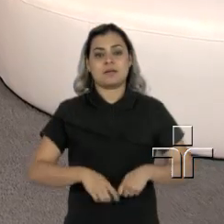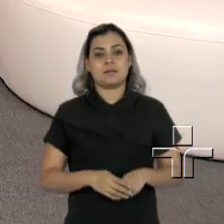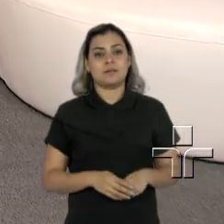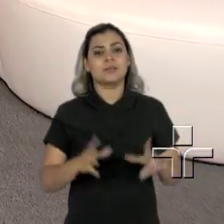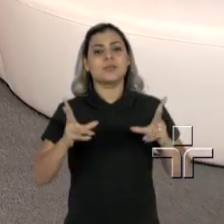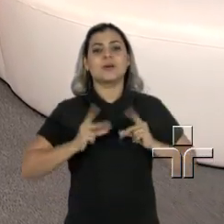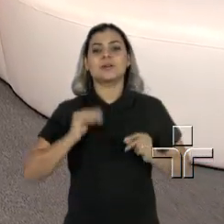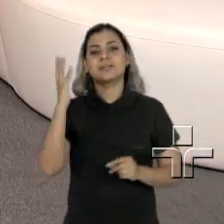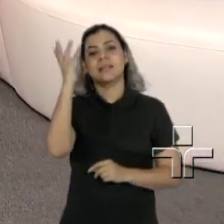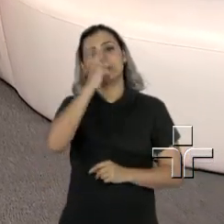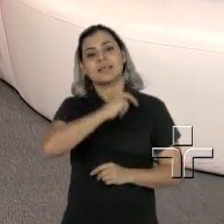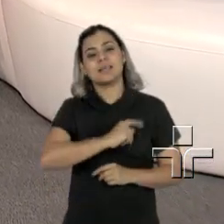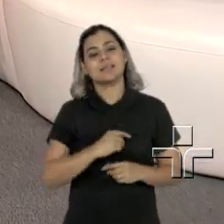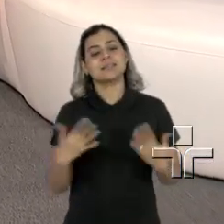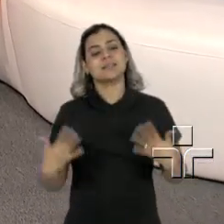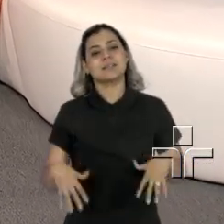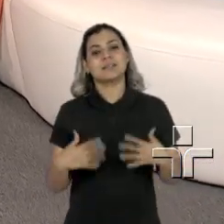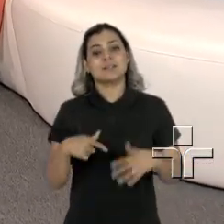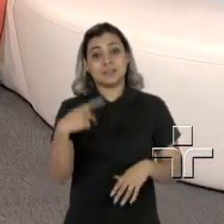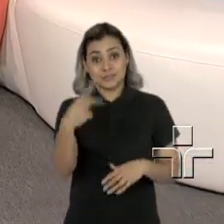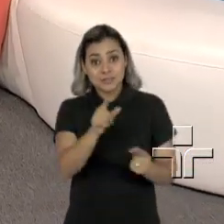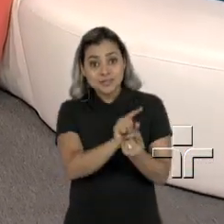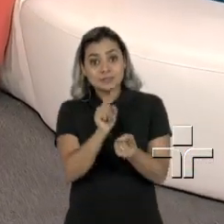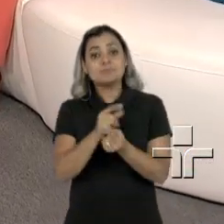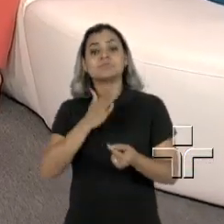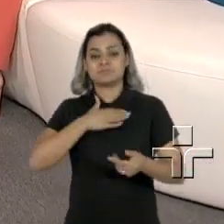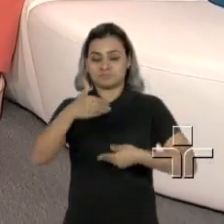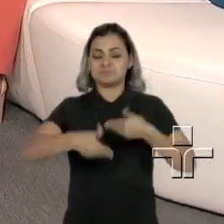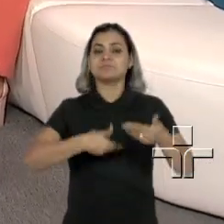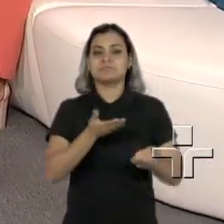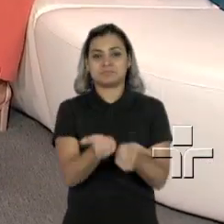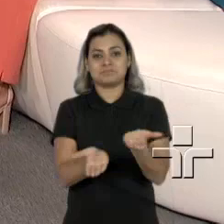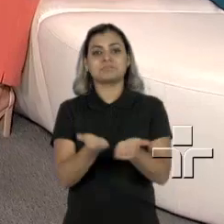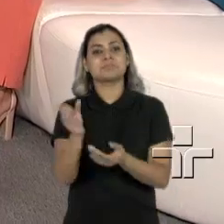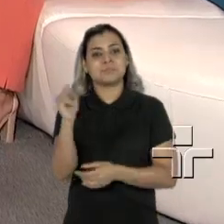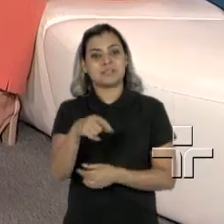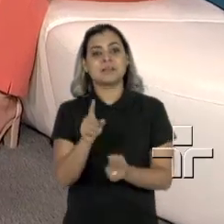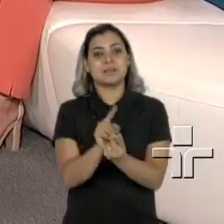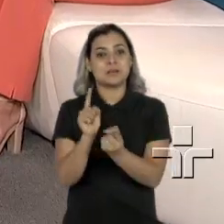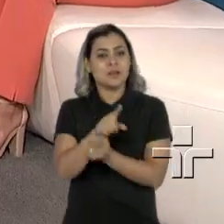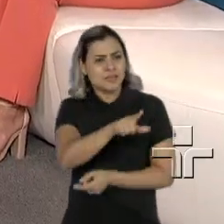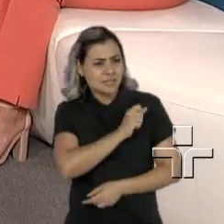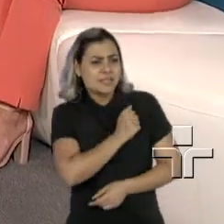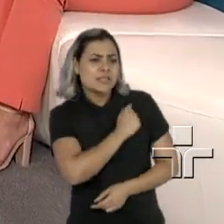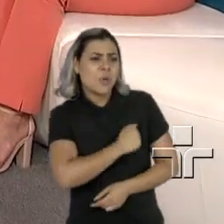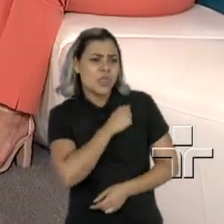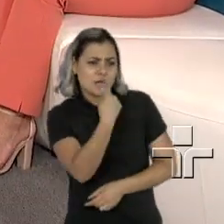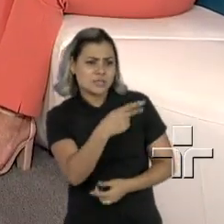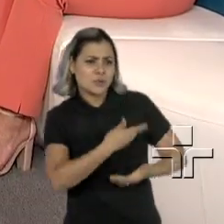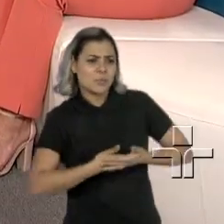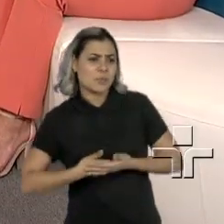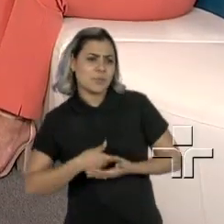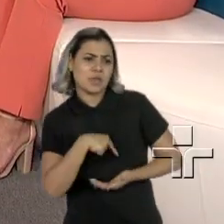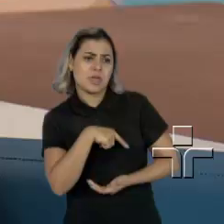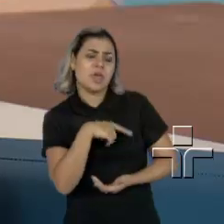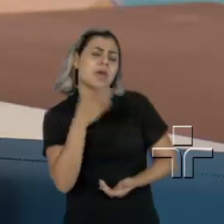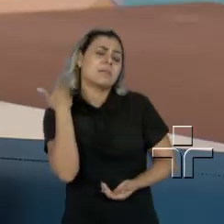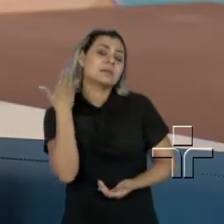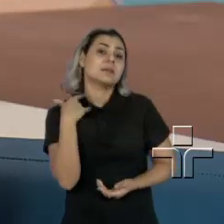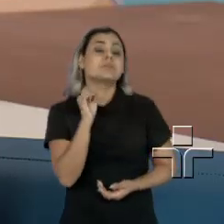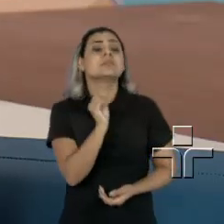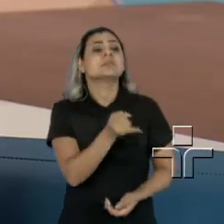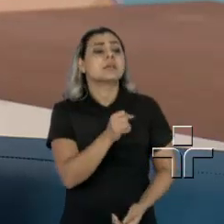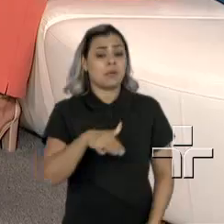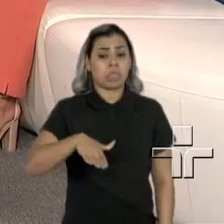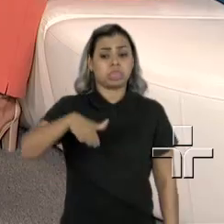É lindo, é forte. Sou paciente. É, minha paciente. E o bebezinho, você tem saudade dos seus? Ah, lógico que tenho, cada dia que